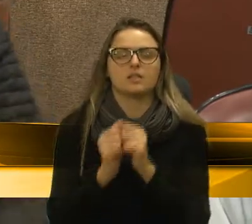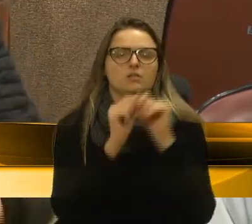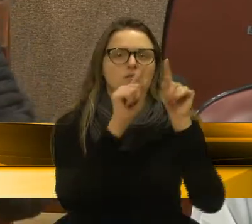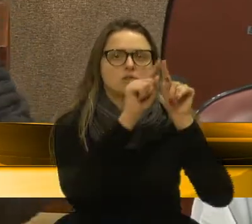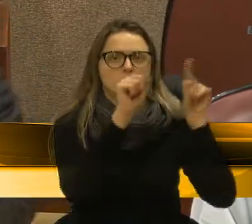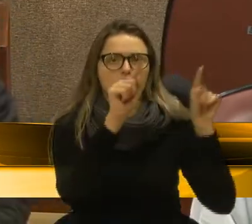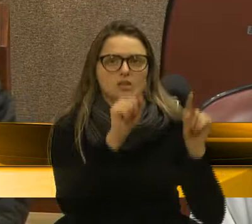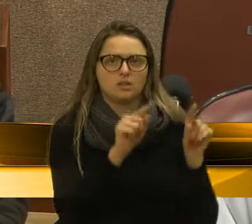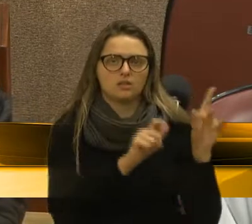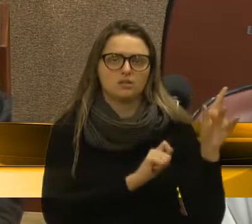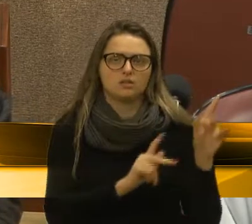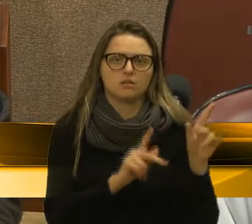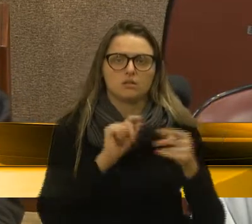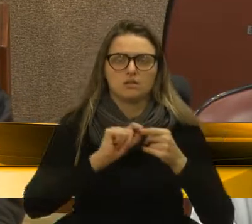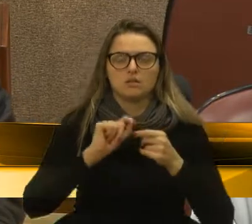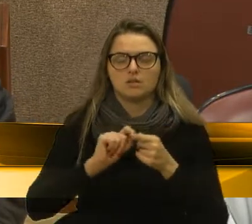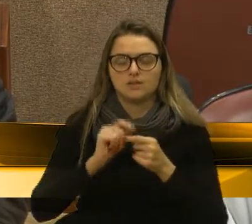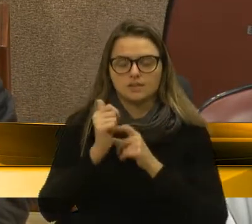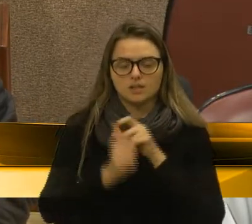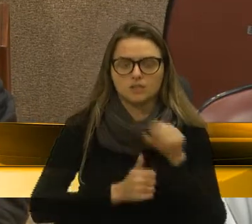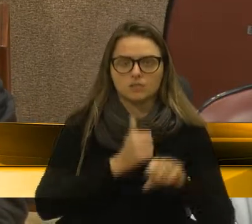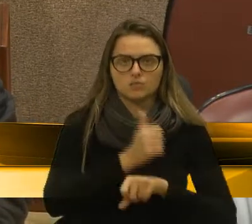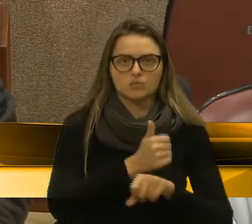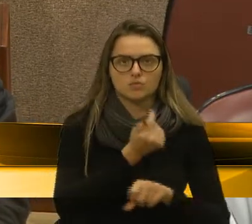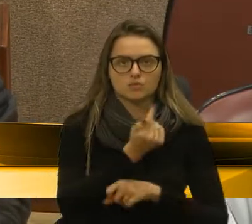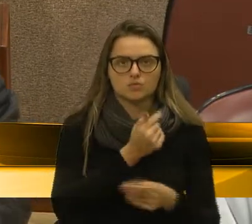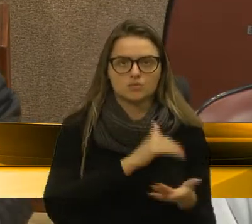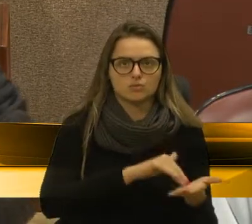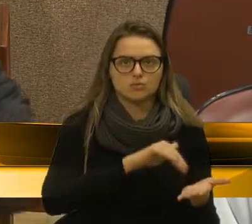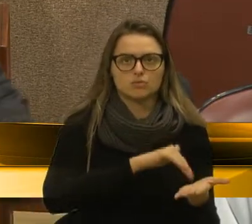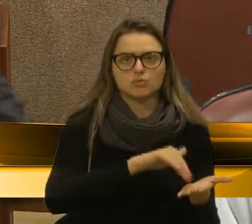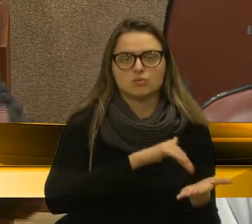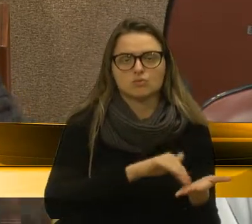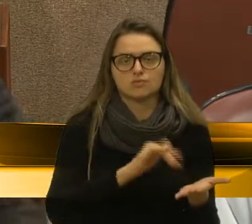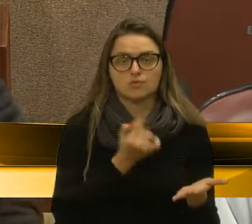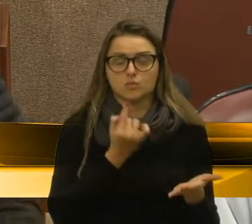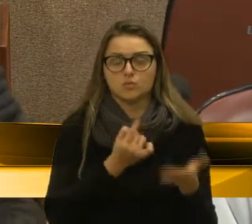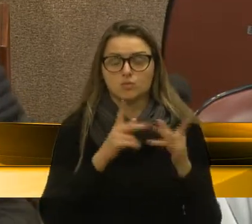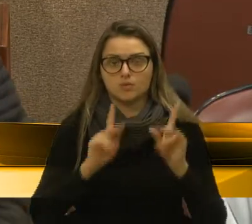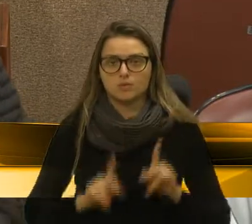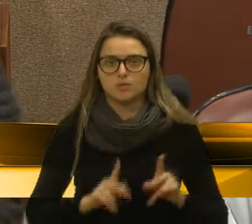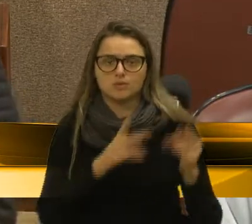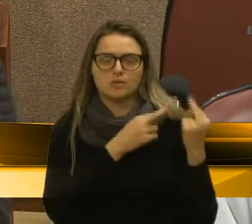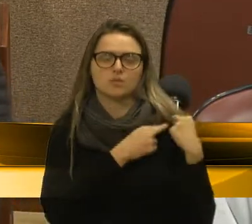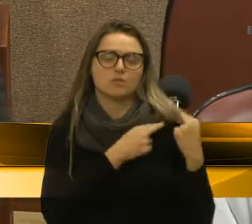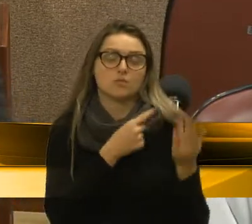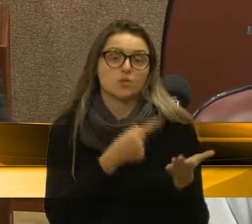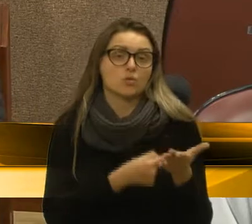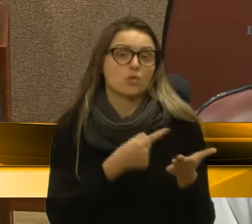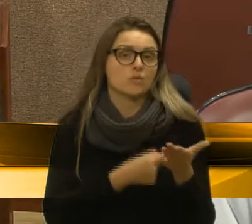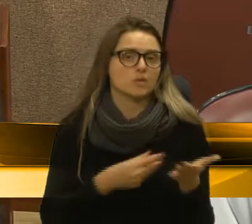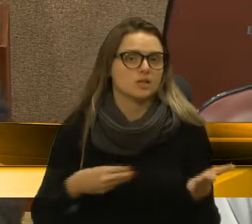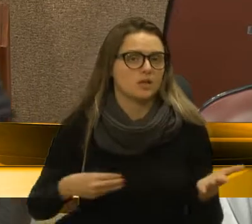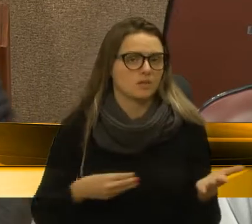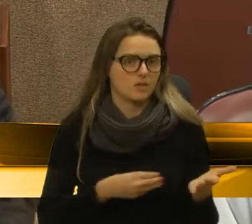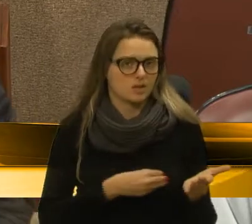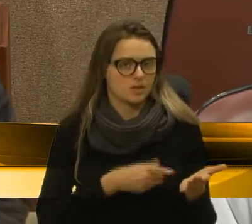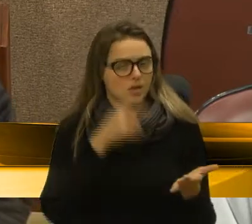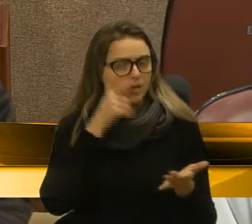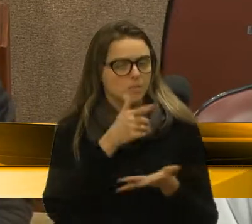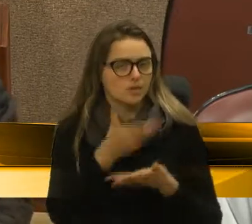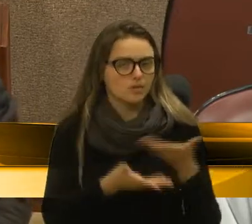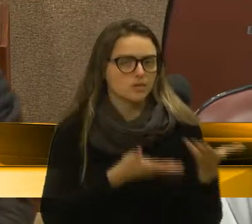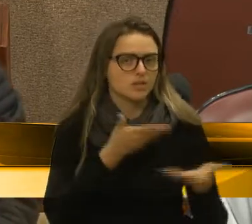fazer a recolocação de um servidor, de uma pessoa responsável, para poder atender